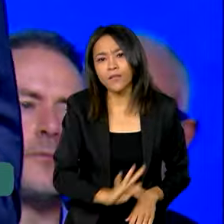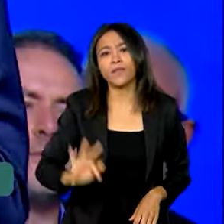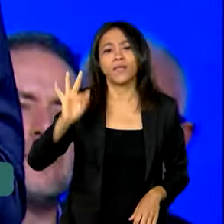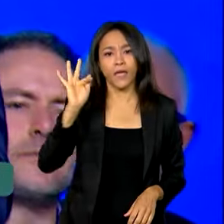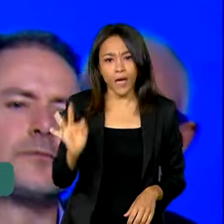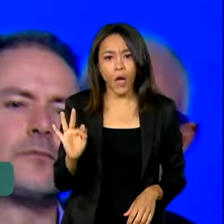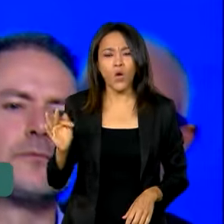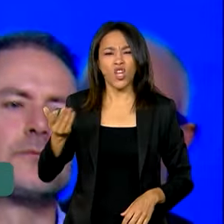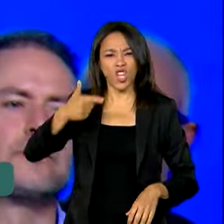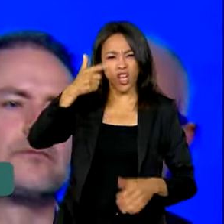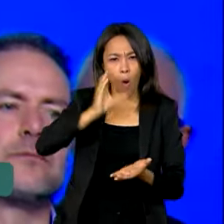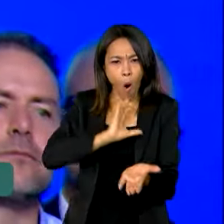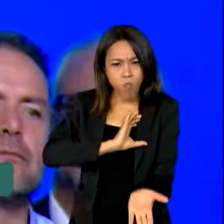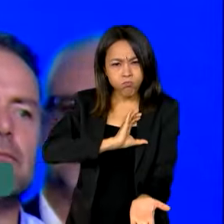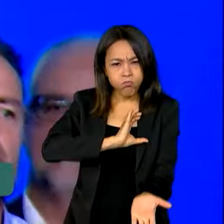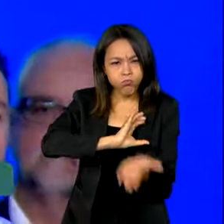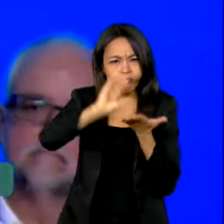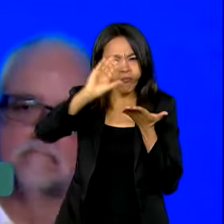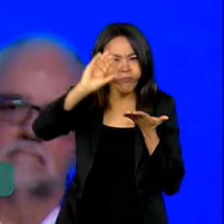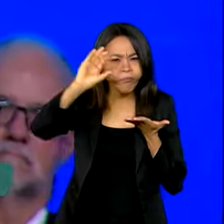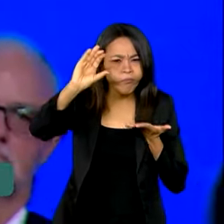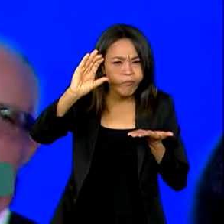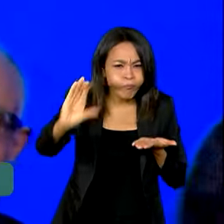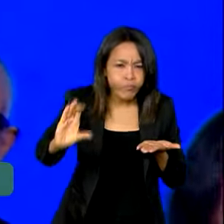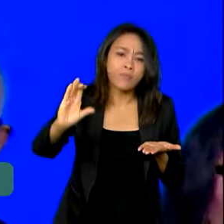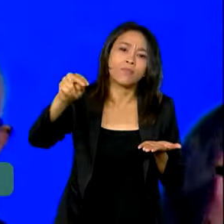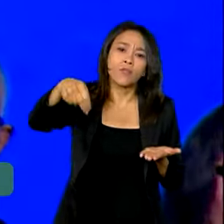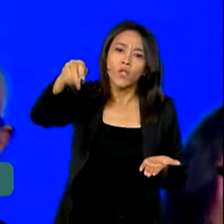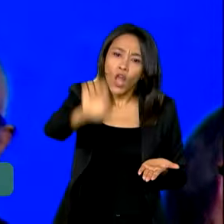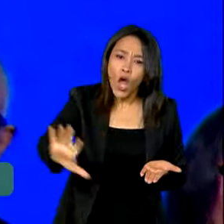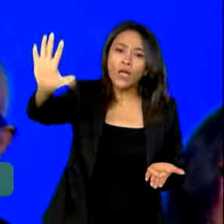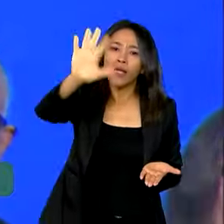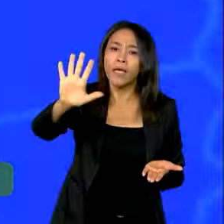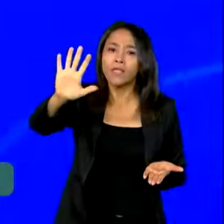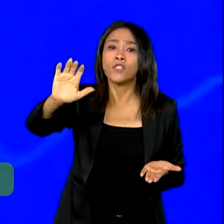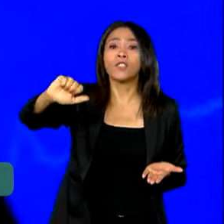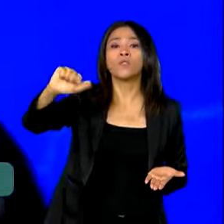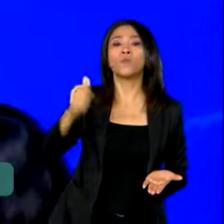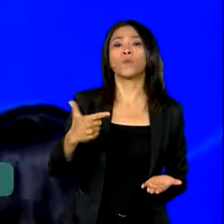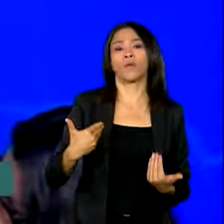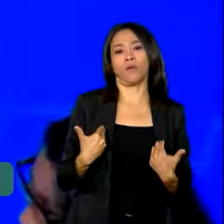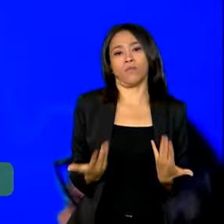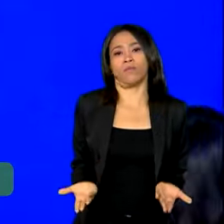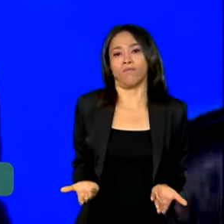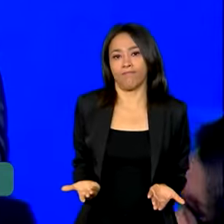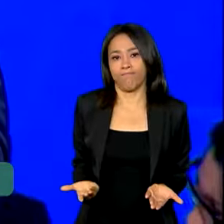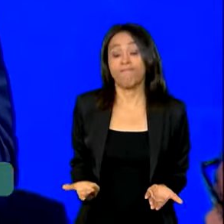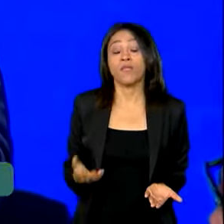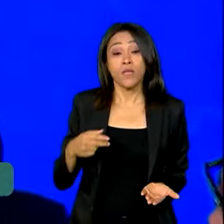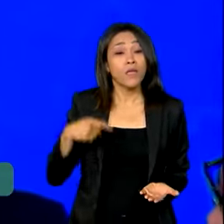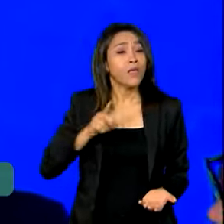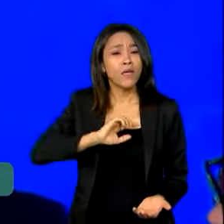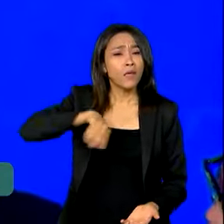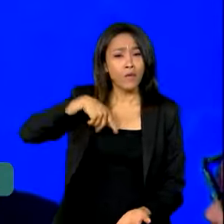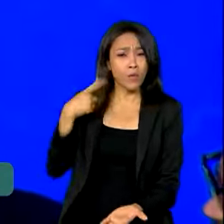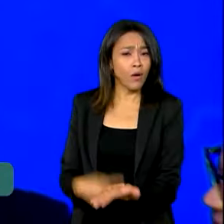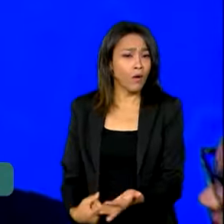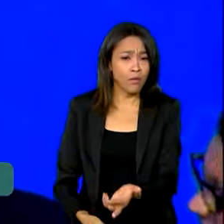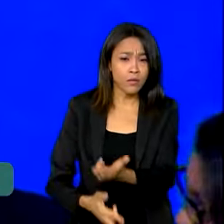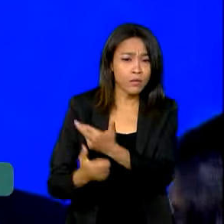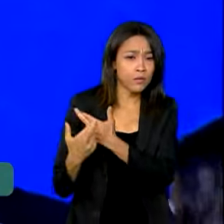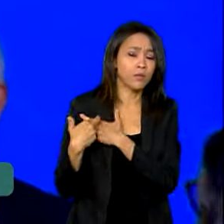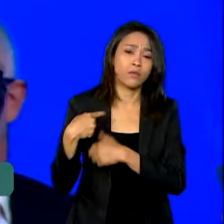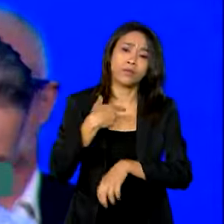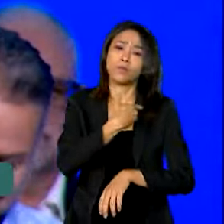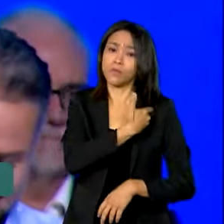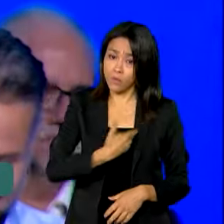colocou tantos recursos em todo o Nordeste, como eu coloquei. E o papel do Estado é garantir